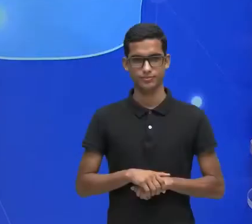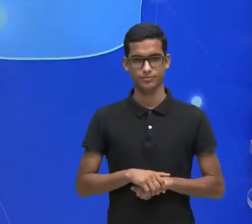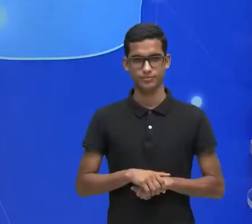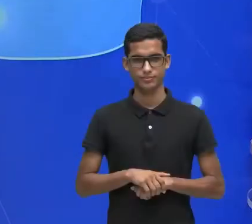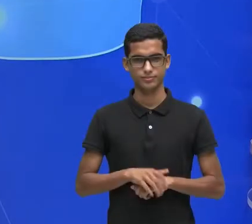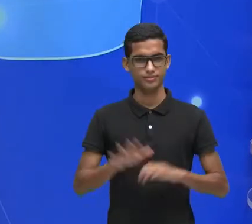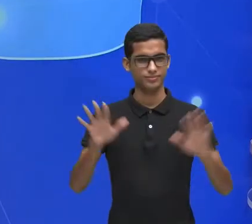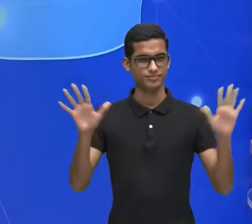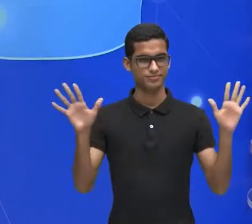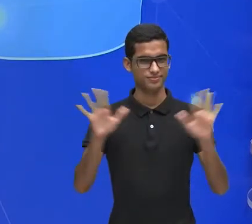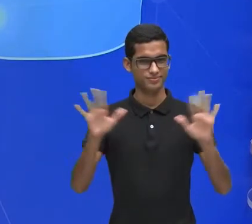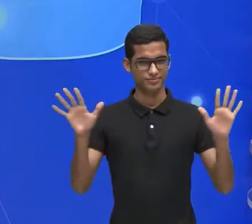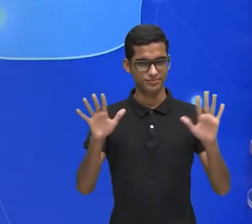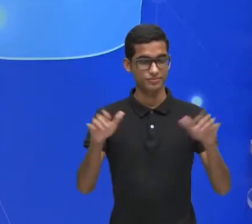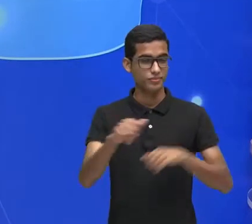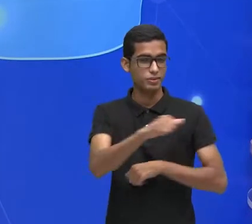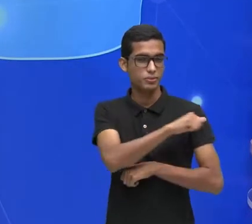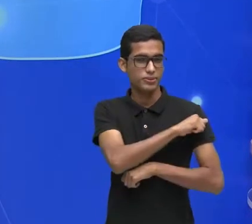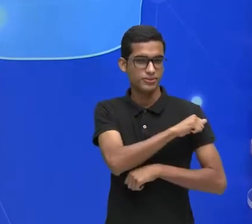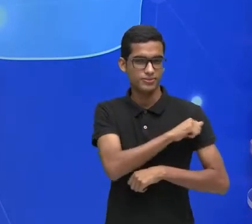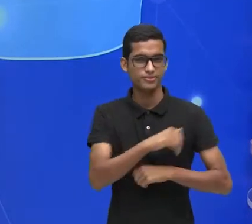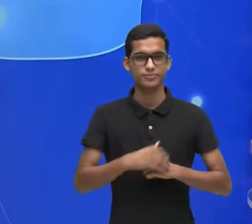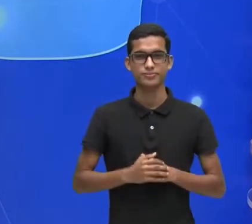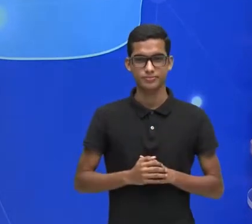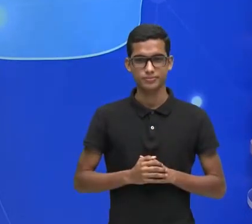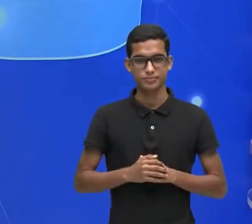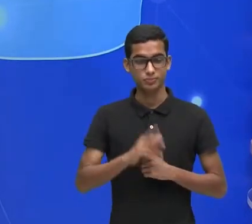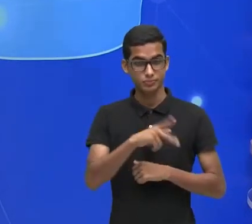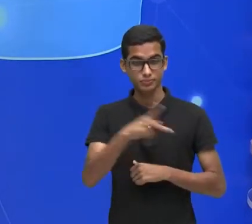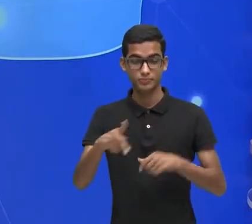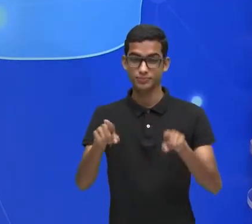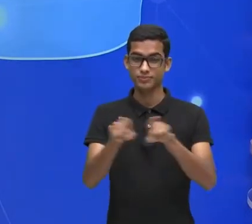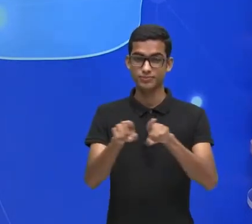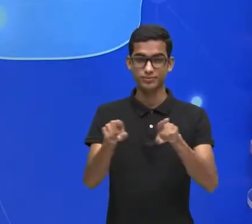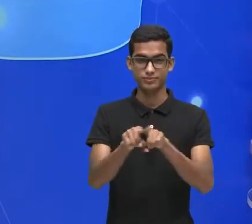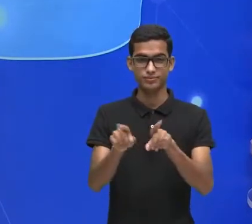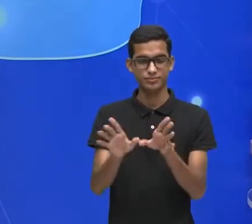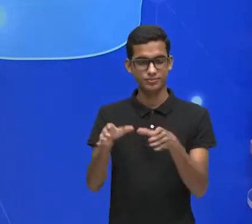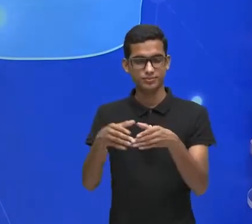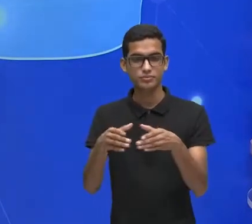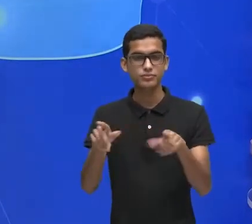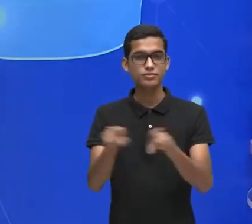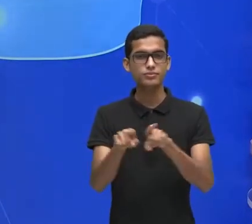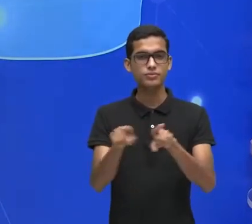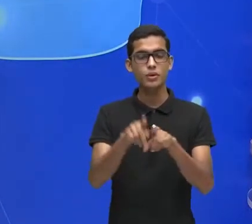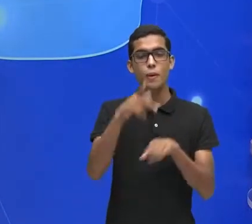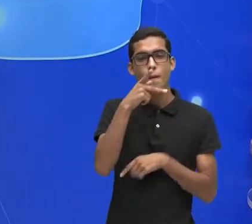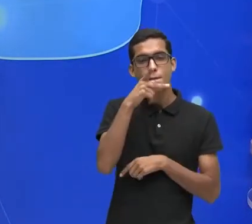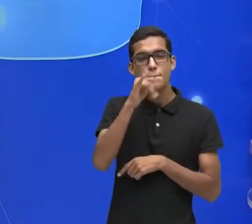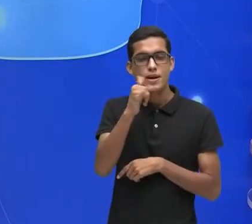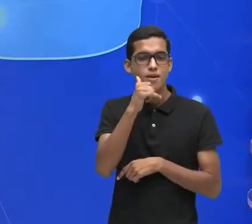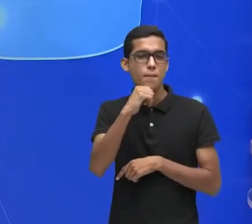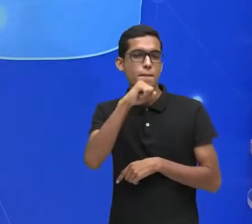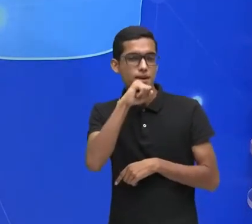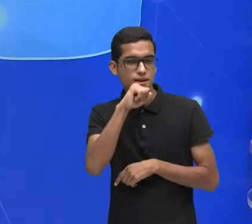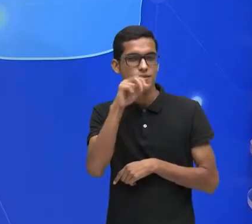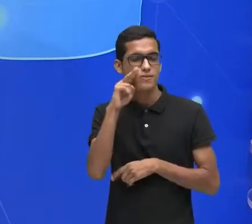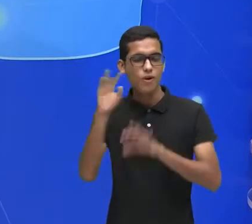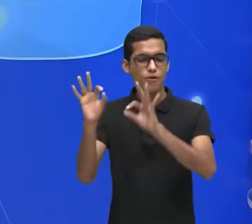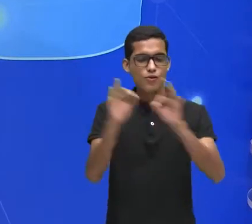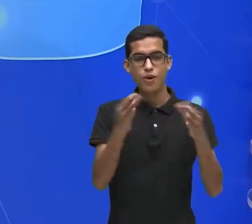Olá, queridos alunos, querido professor e os pais que estão acompanhando o nosso programa